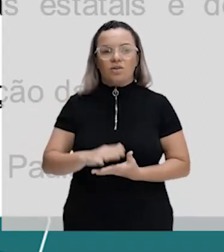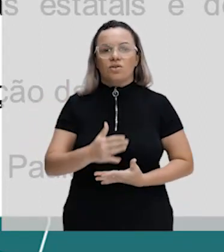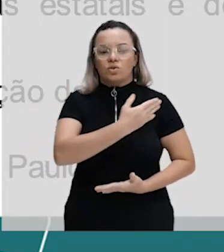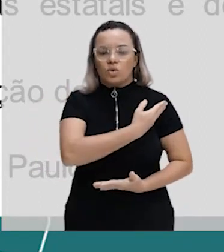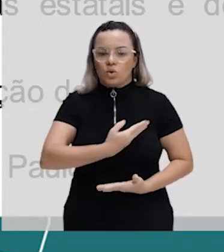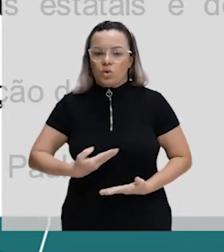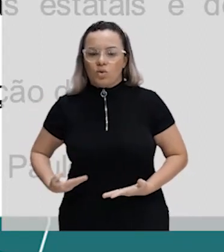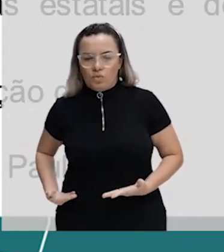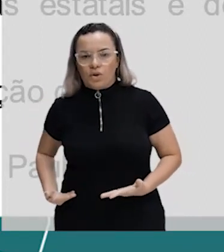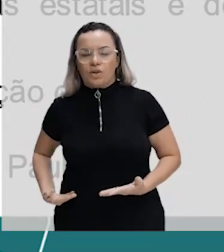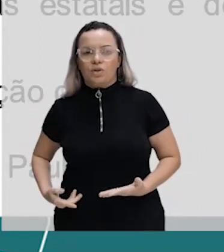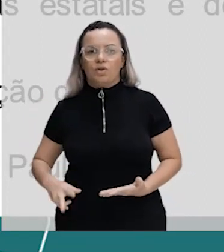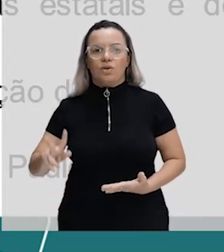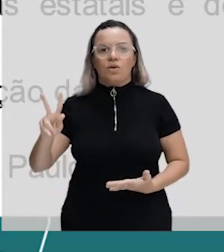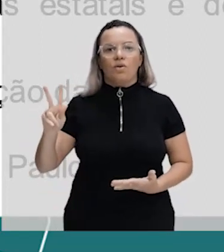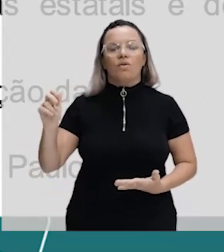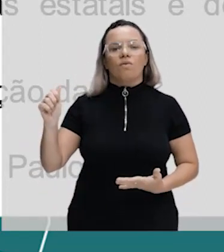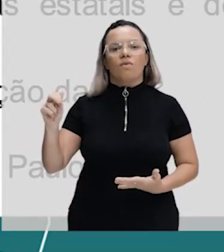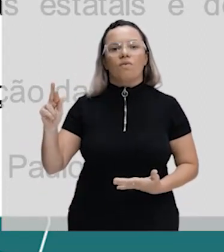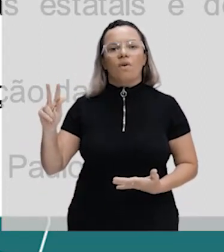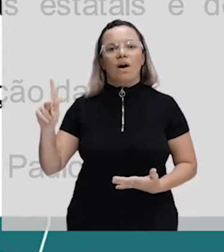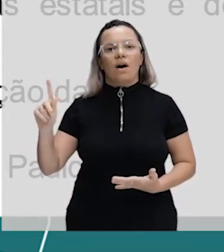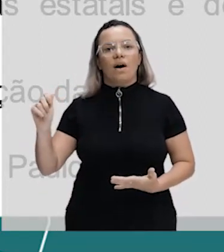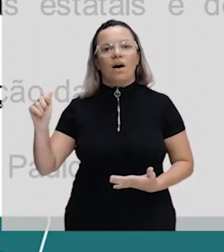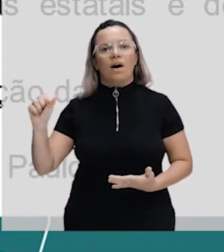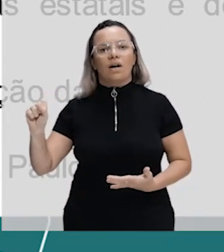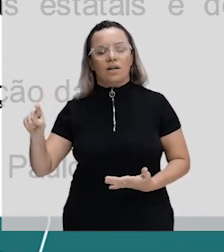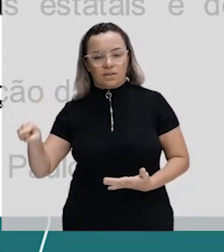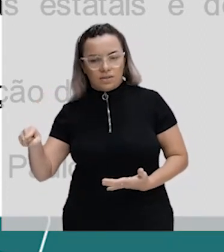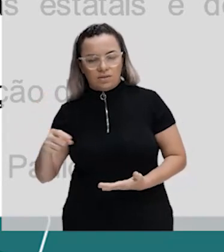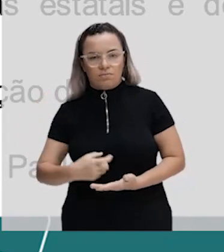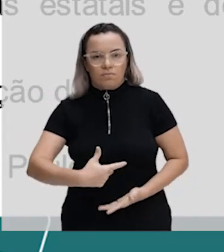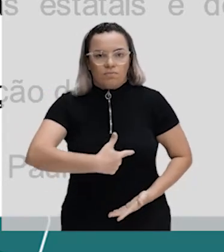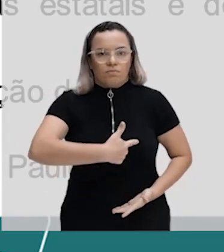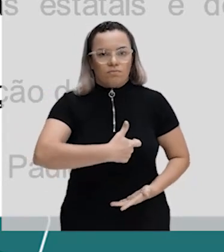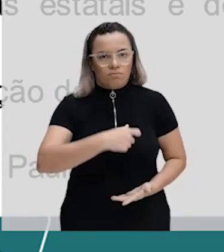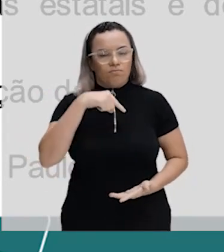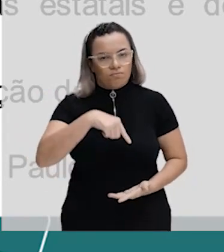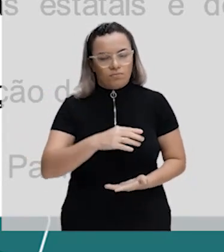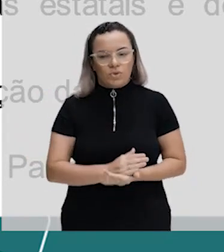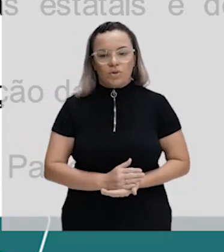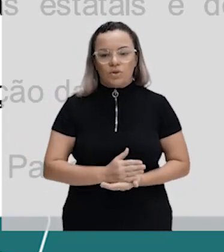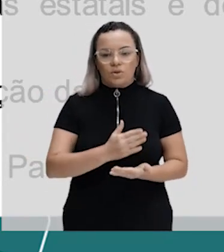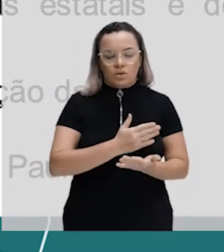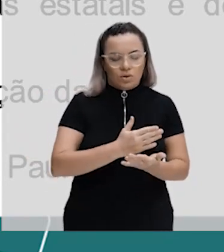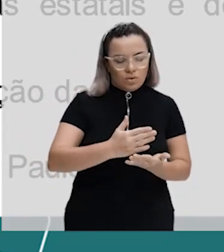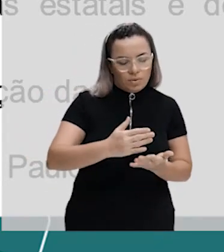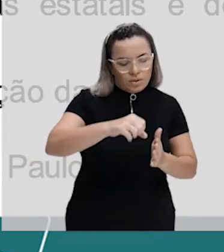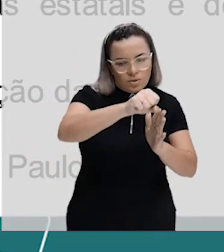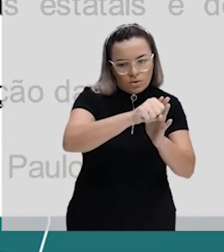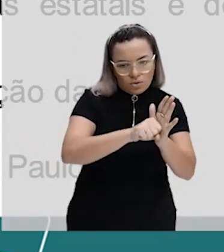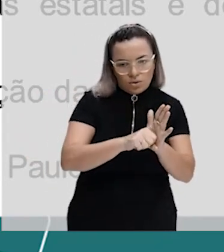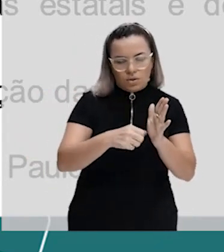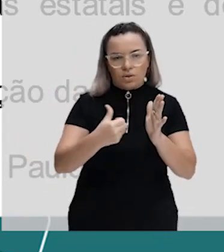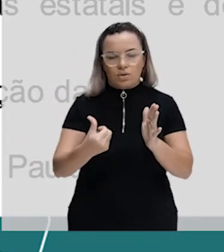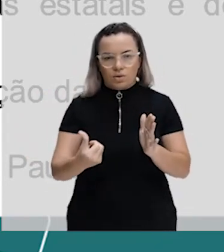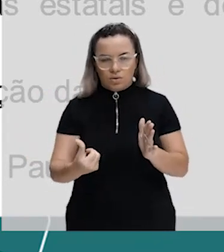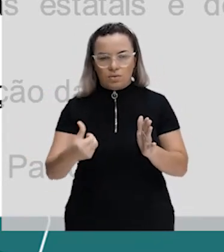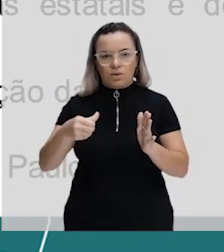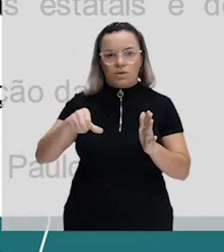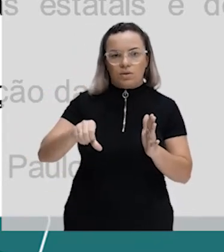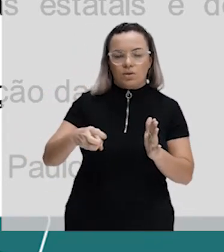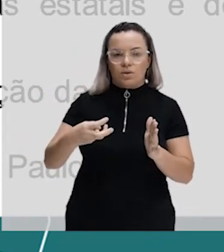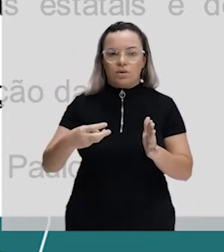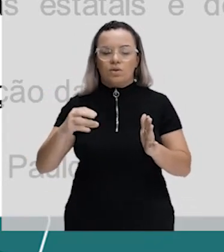relativa a isso, tá? A industrialização brasileira se consolida, tá? A partir do século XX, a partir de 1930, da